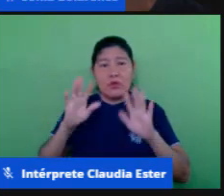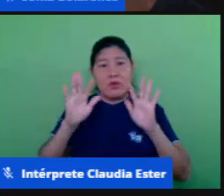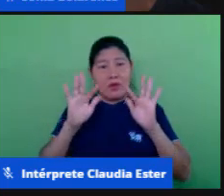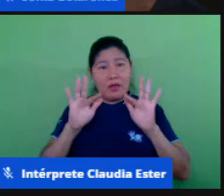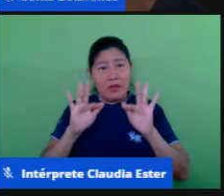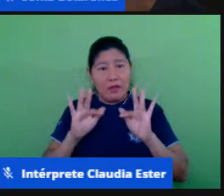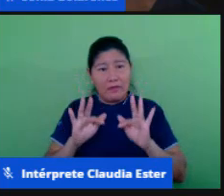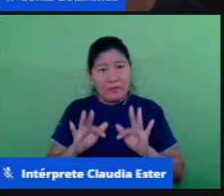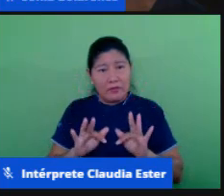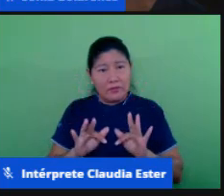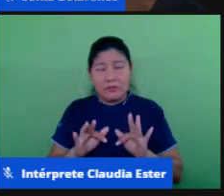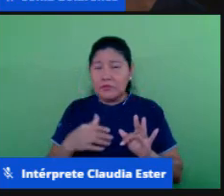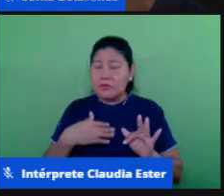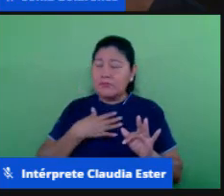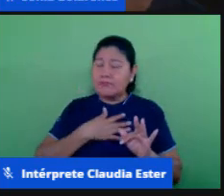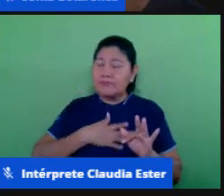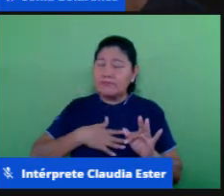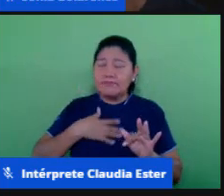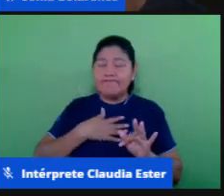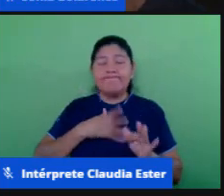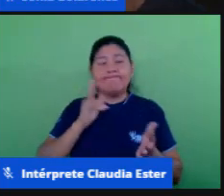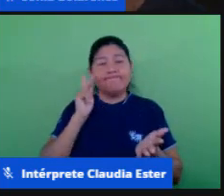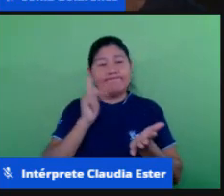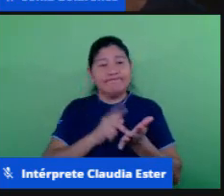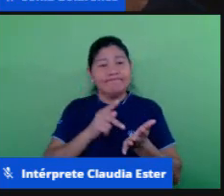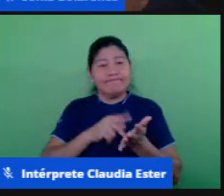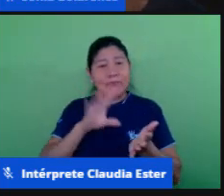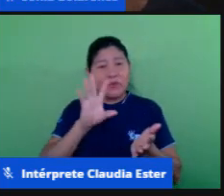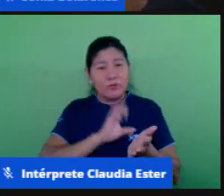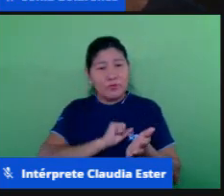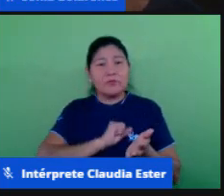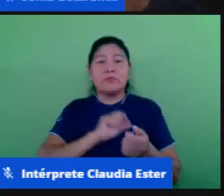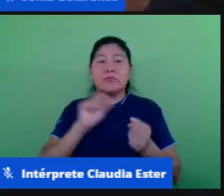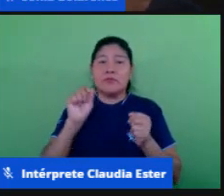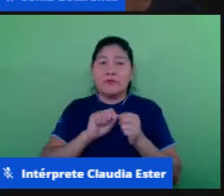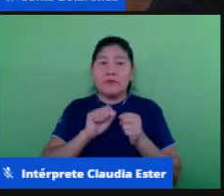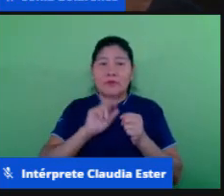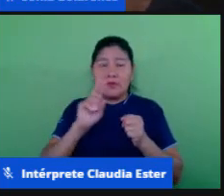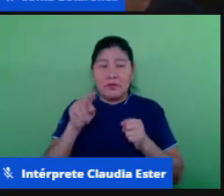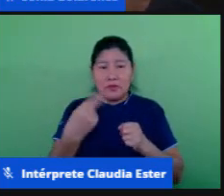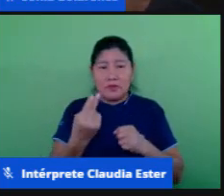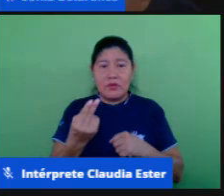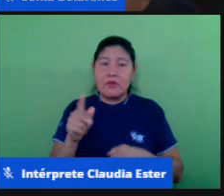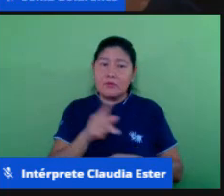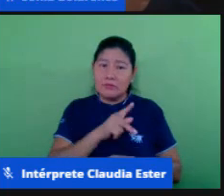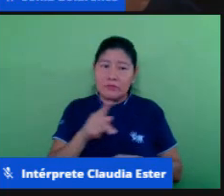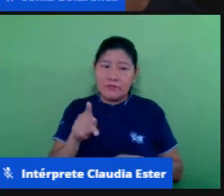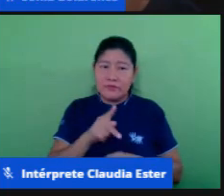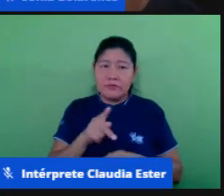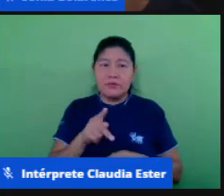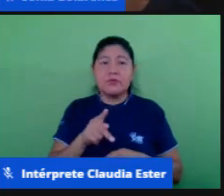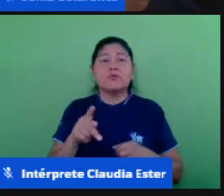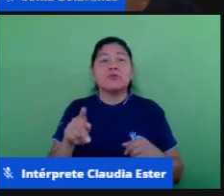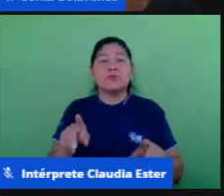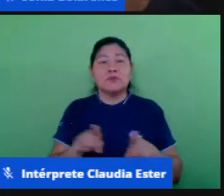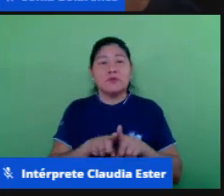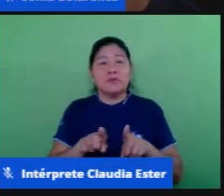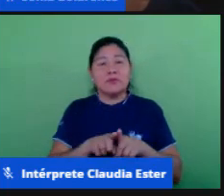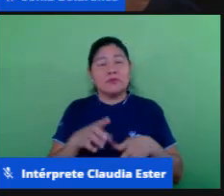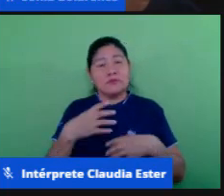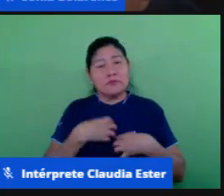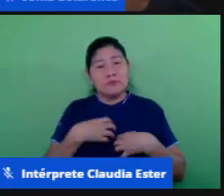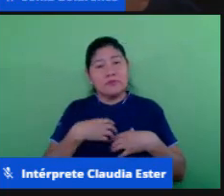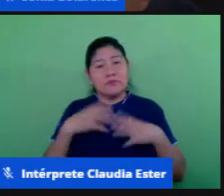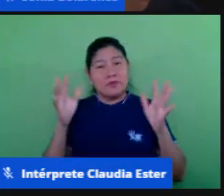que está sendo muito prazerosa pelo menos para todos nós aqui para a professora Sônia para a Janine os